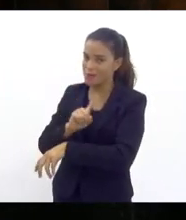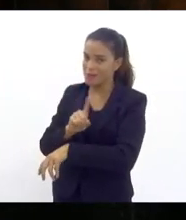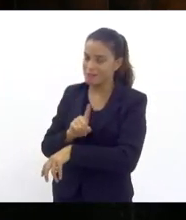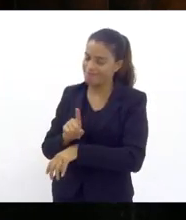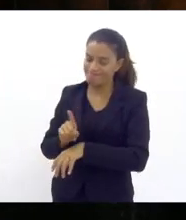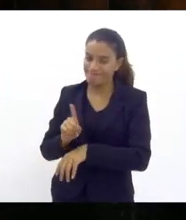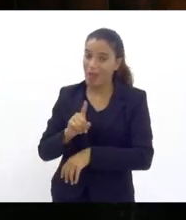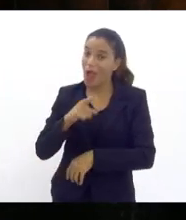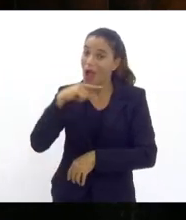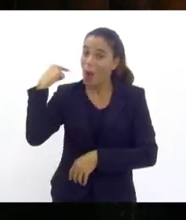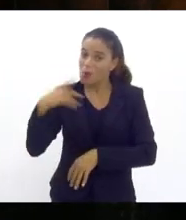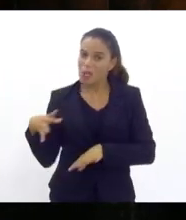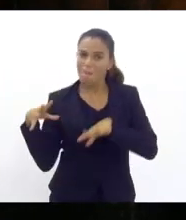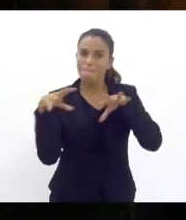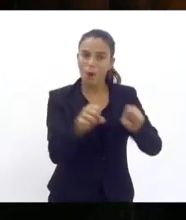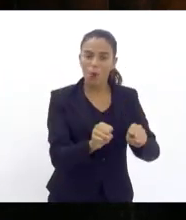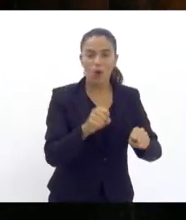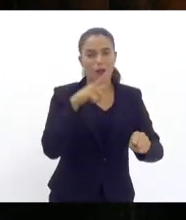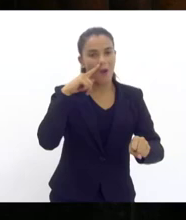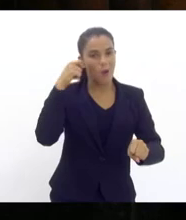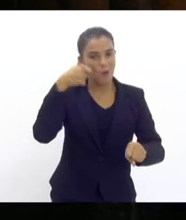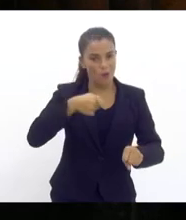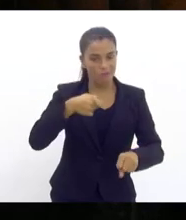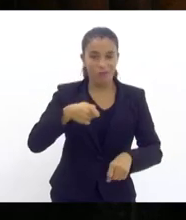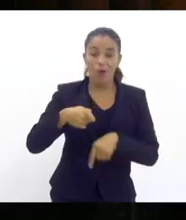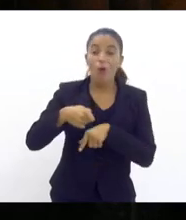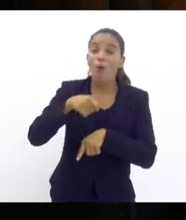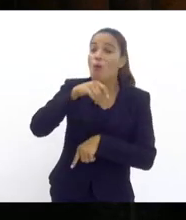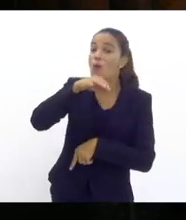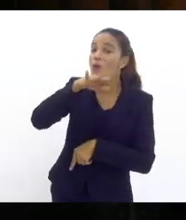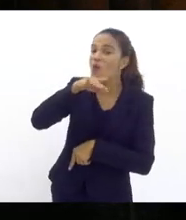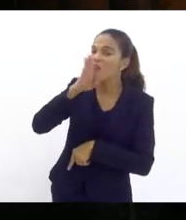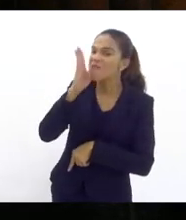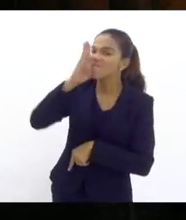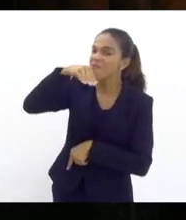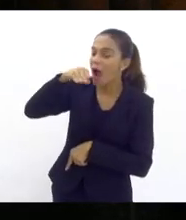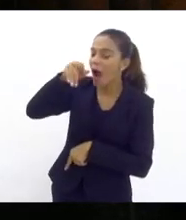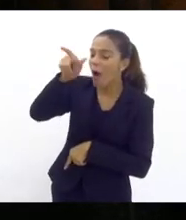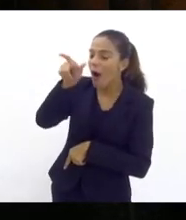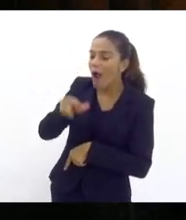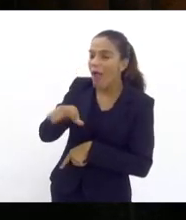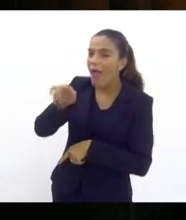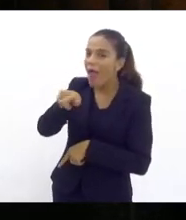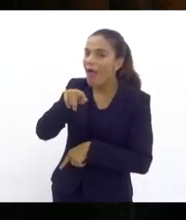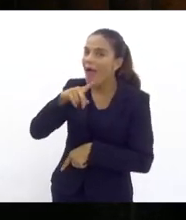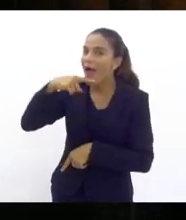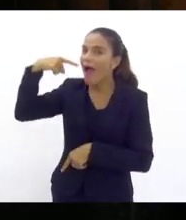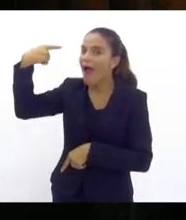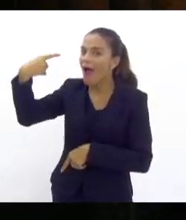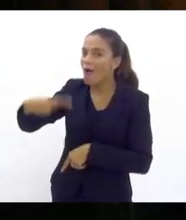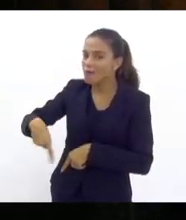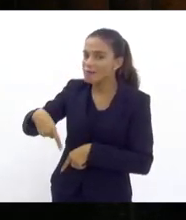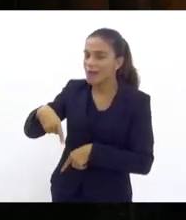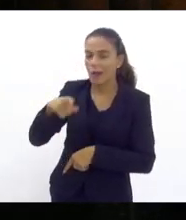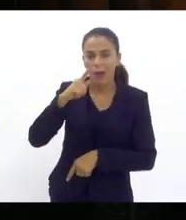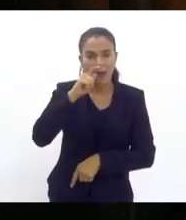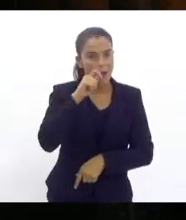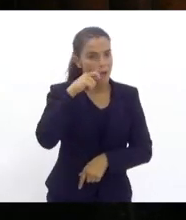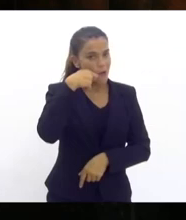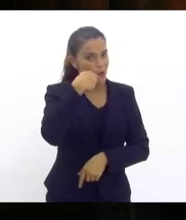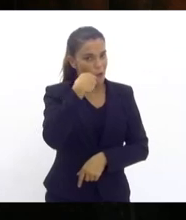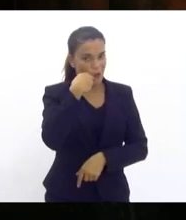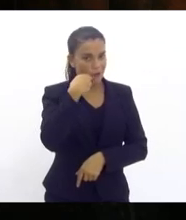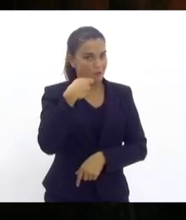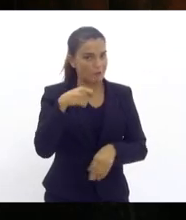o Algoz nesse caso é a Rússia a Ucrânia não está